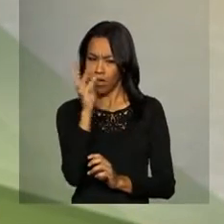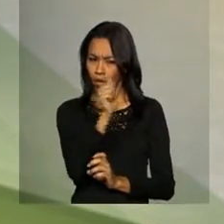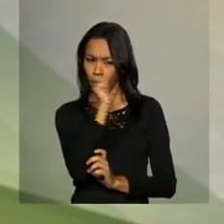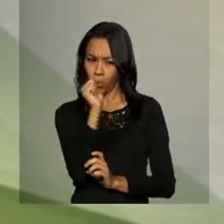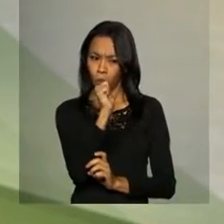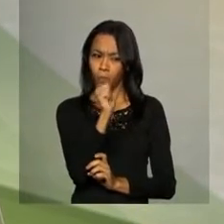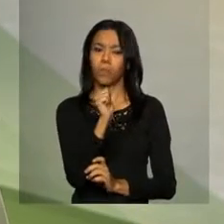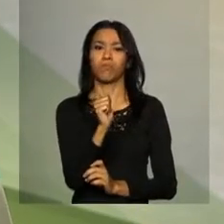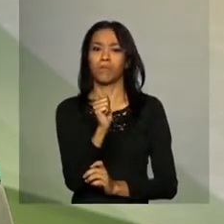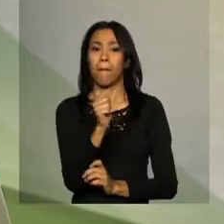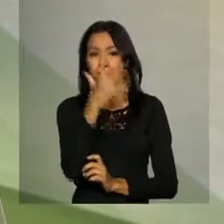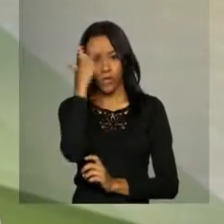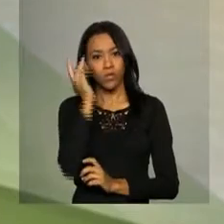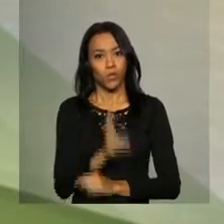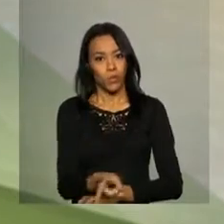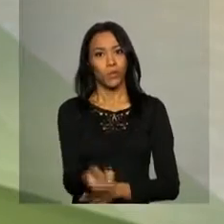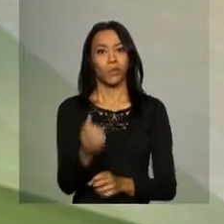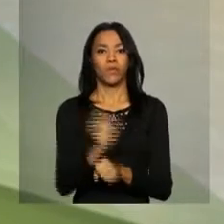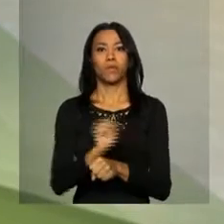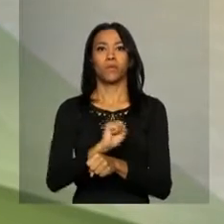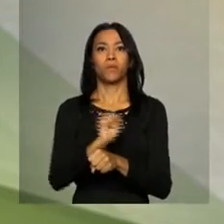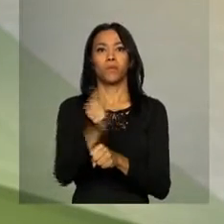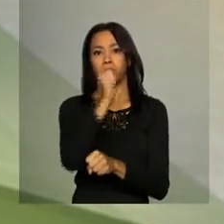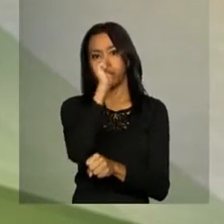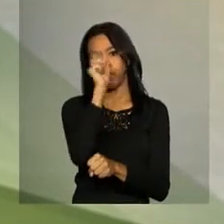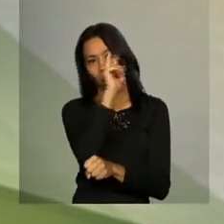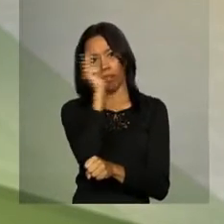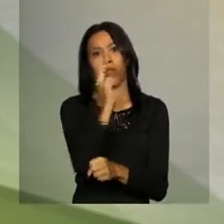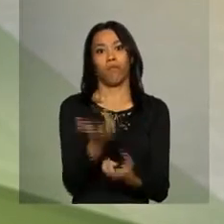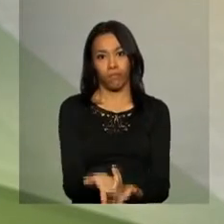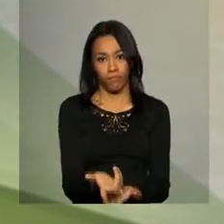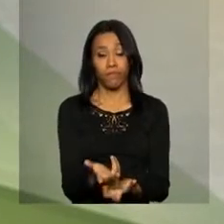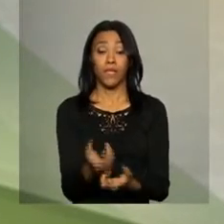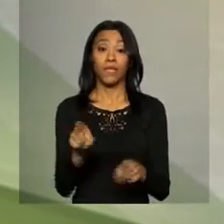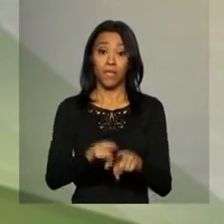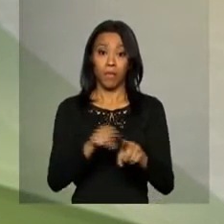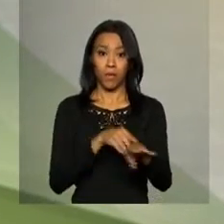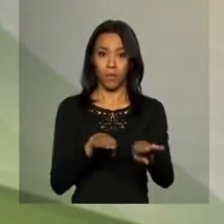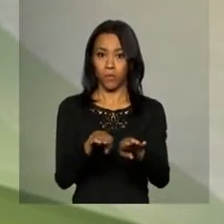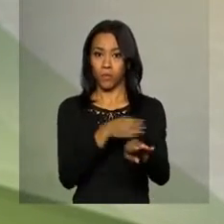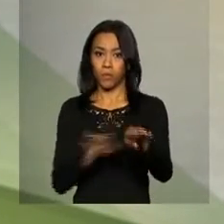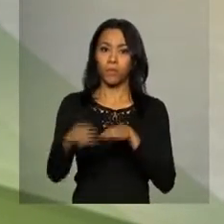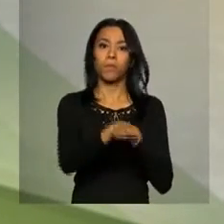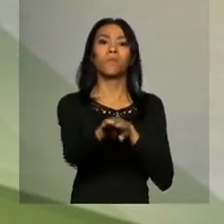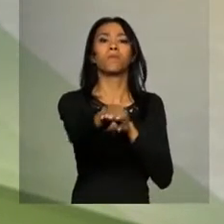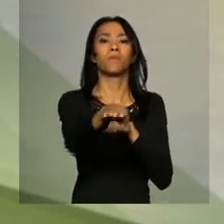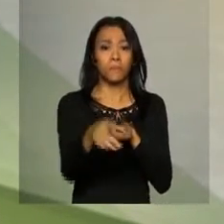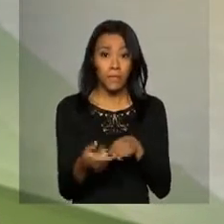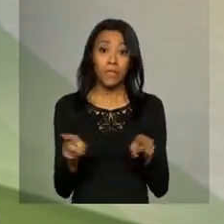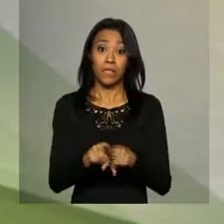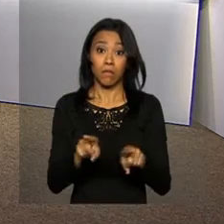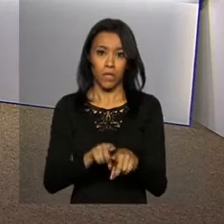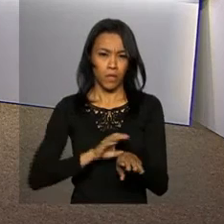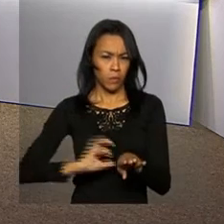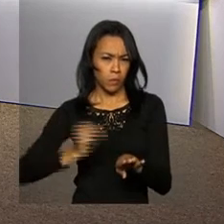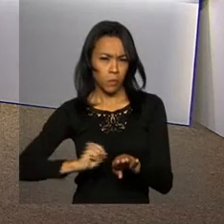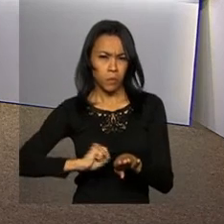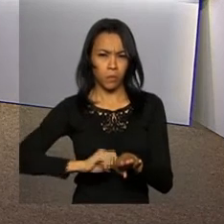com os condutores que insistem em dirigir sob efeito de álcool, às ultrapassagens de vidas, ao excesso de velocidade.